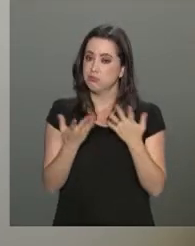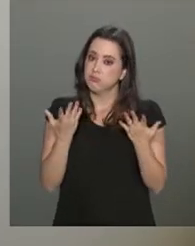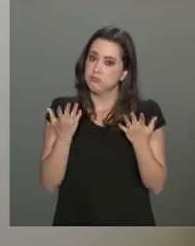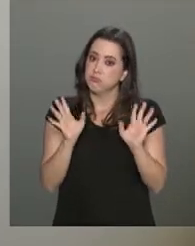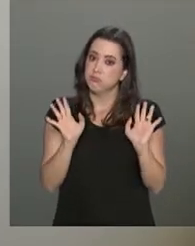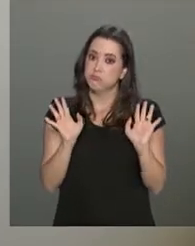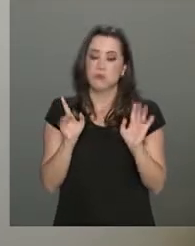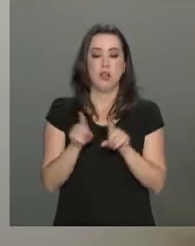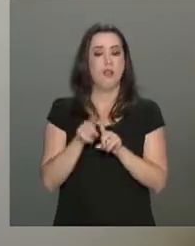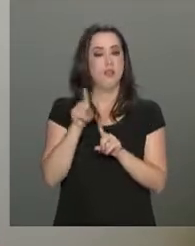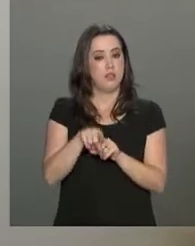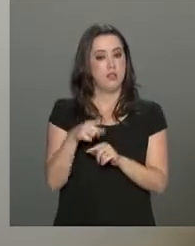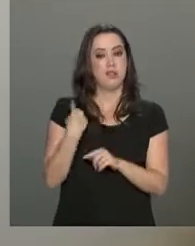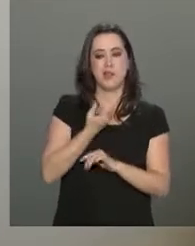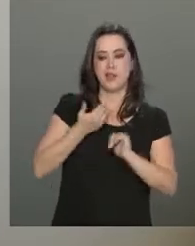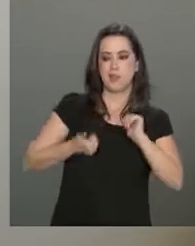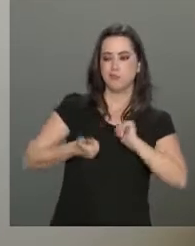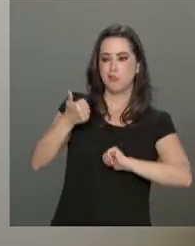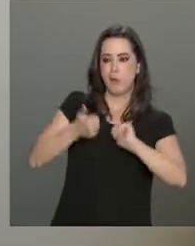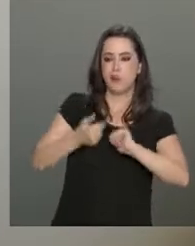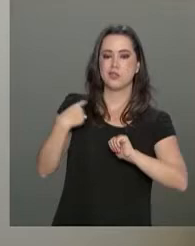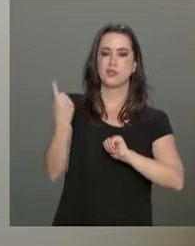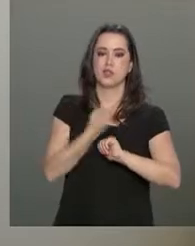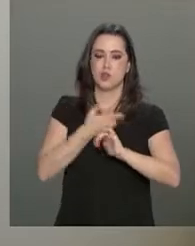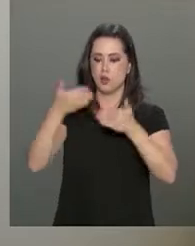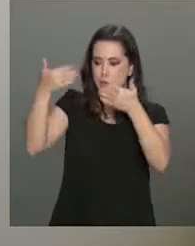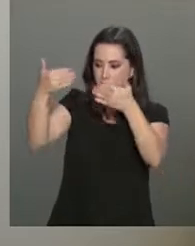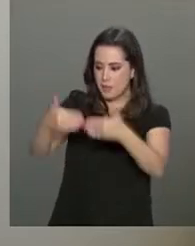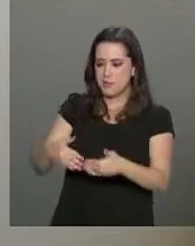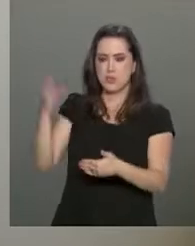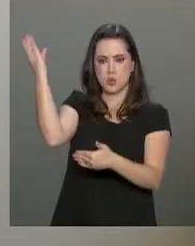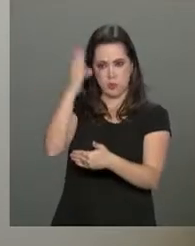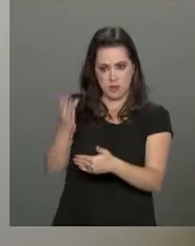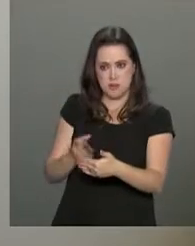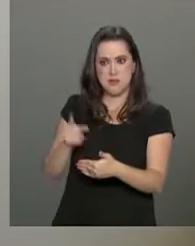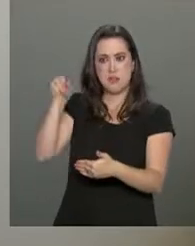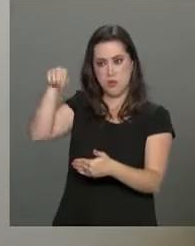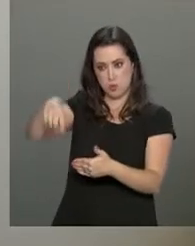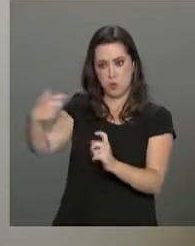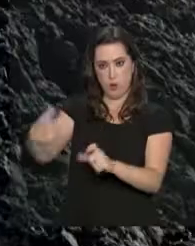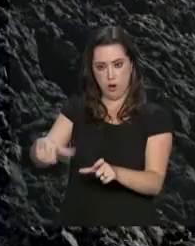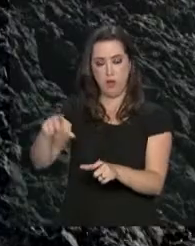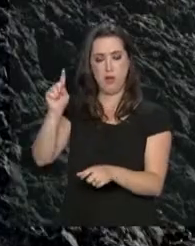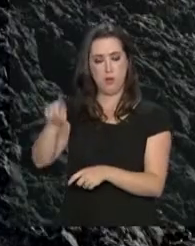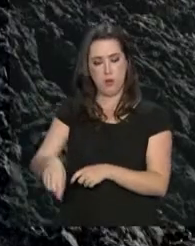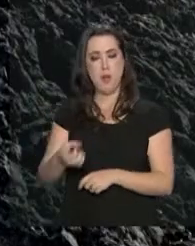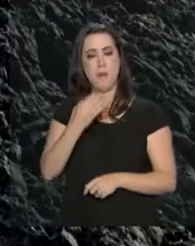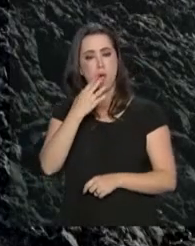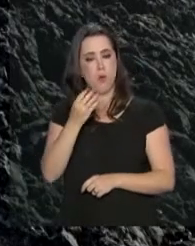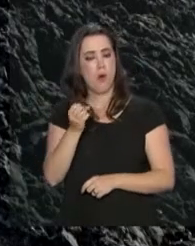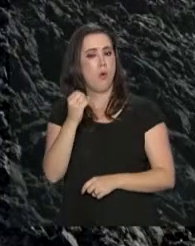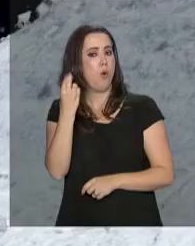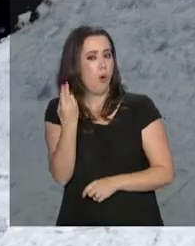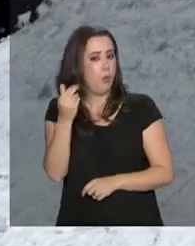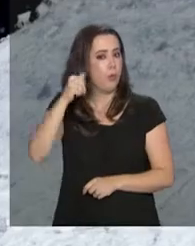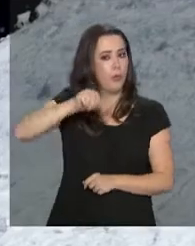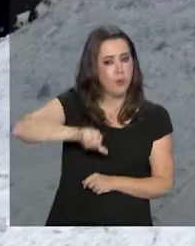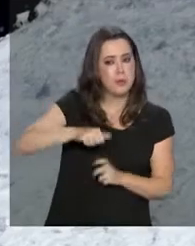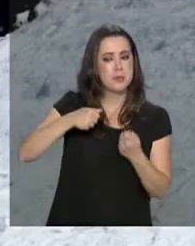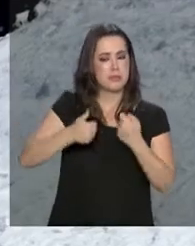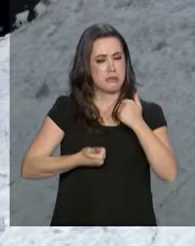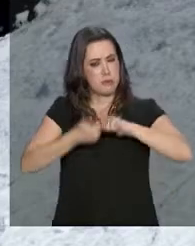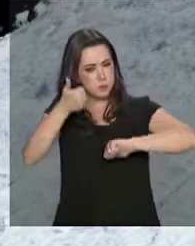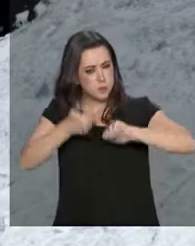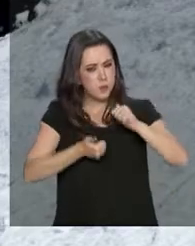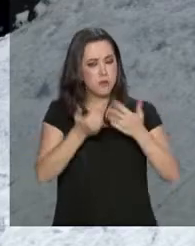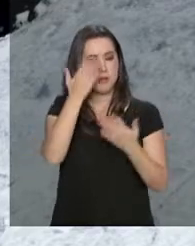avaliação da nossa presença brasileira na Antártica. O Protocolo de Madri também estabeleceu